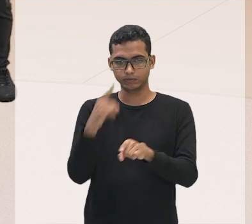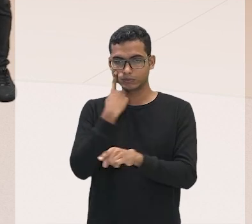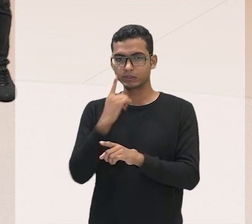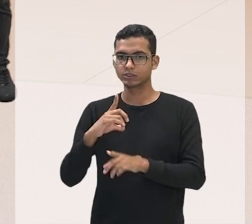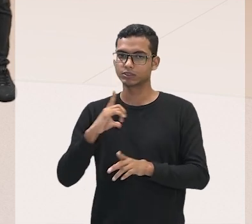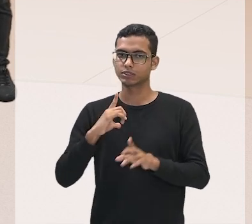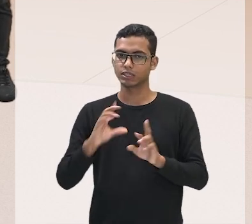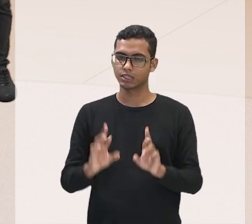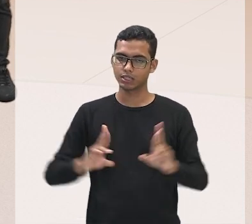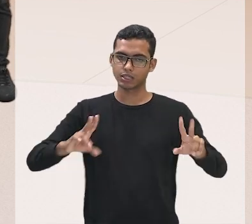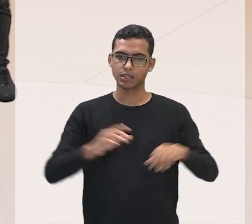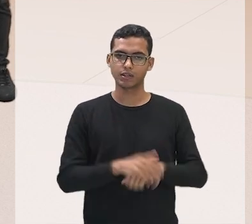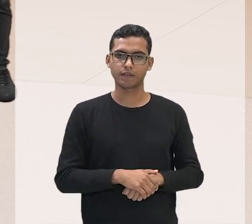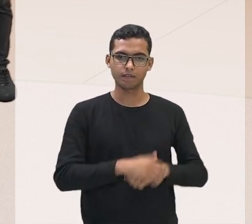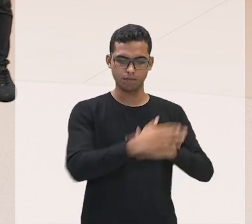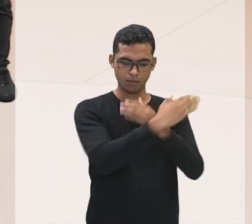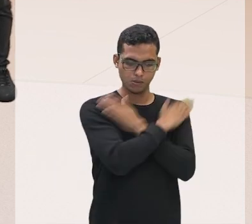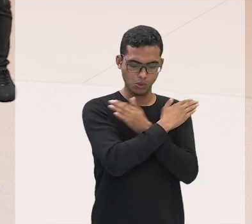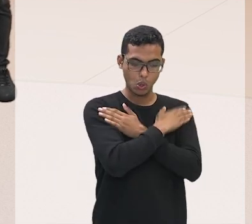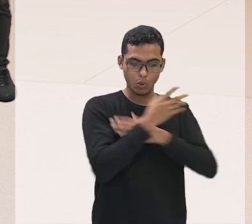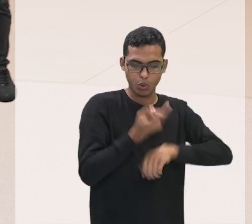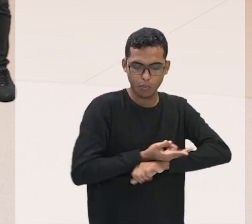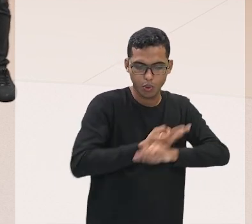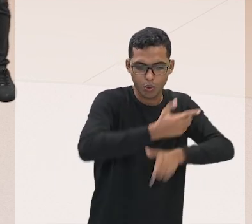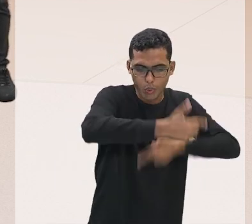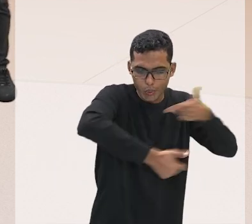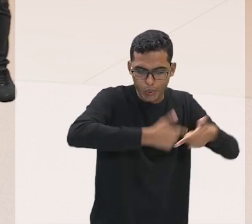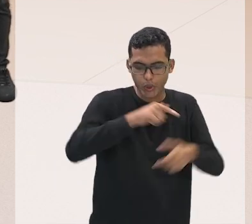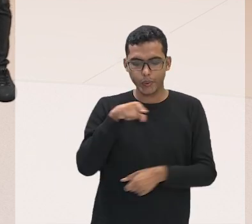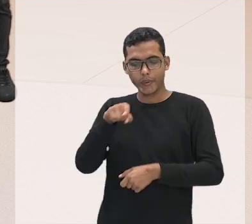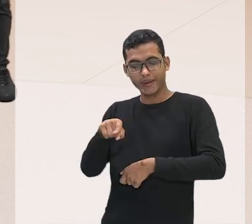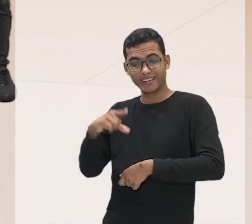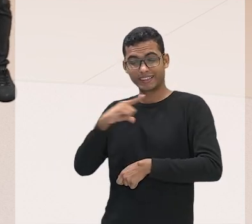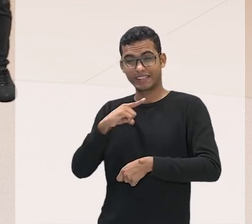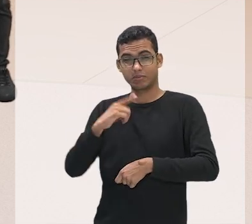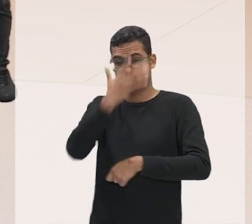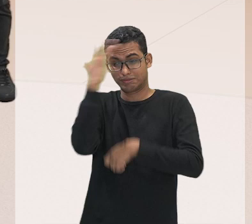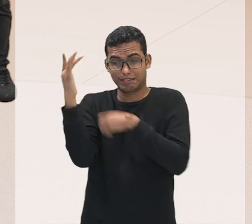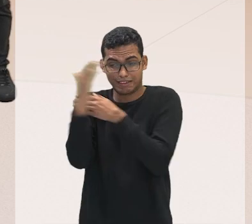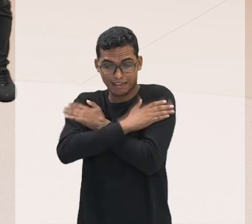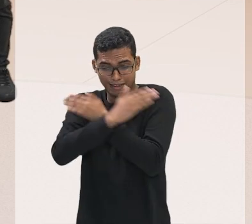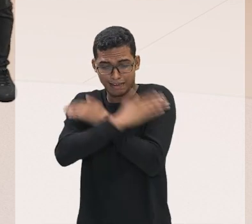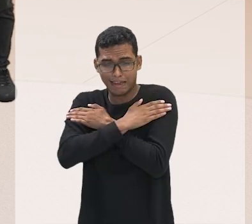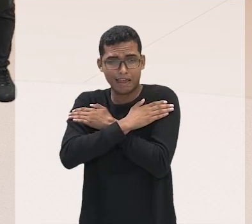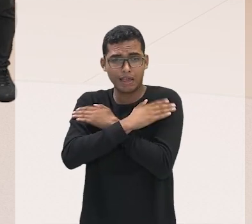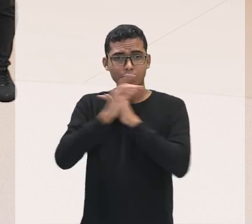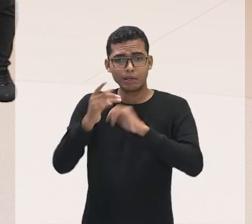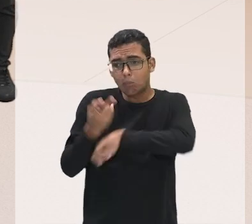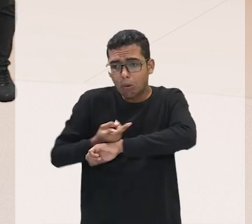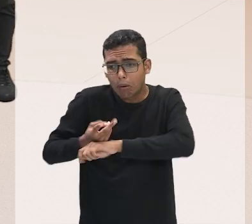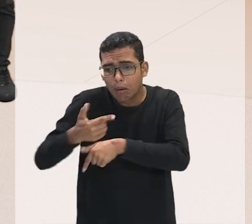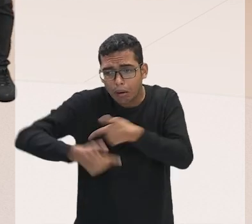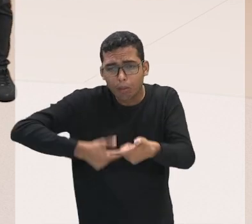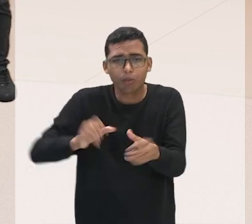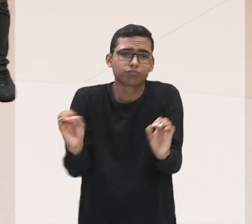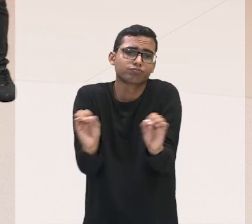desempregado mas assim que aparecer uma oportunidade eu entro. Os desalentados não. Já entregaram aí para o universo.